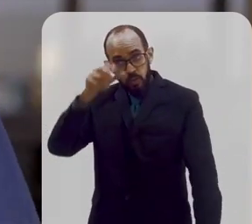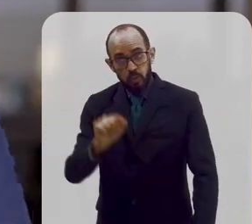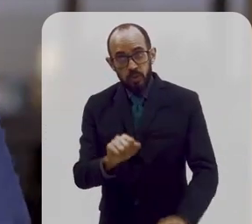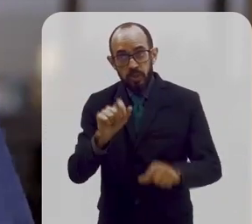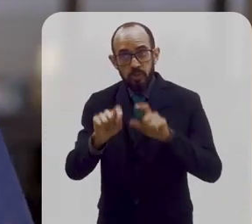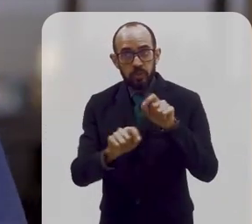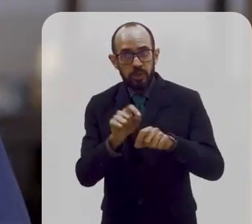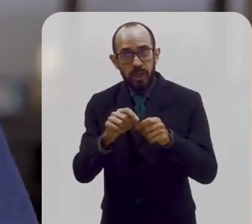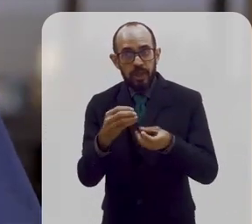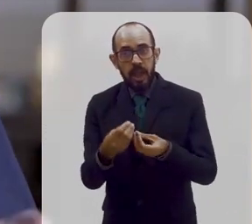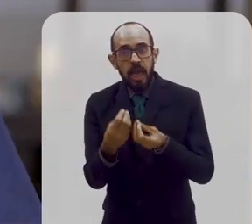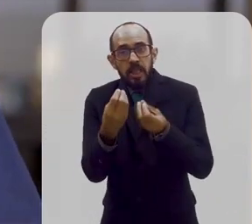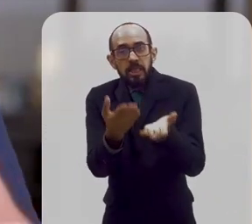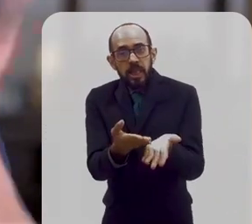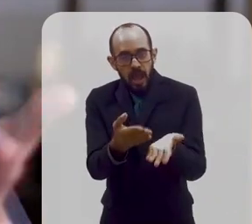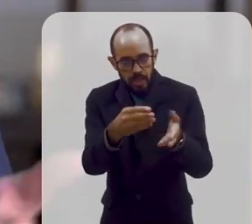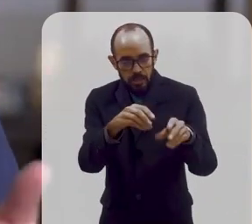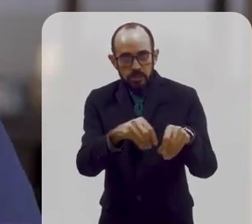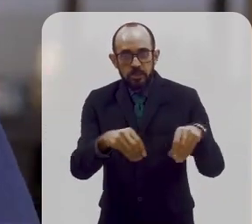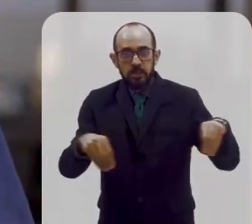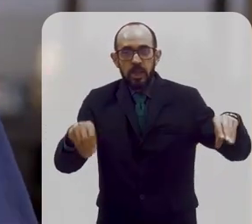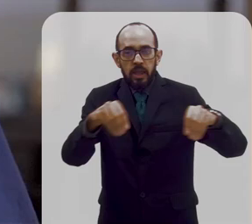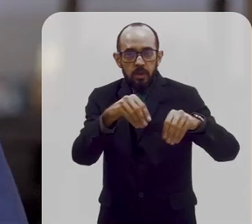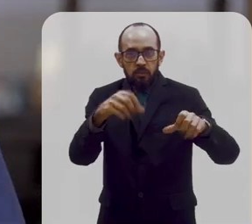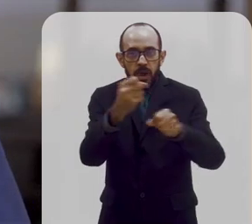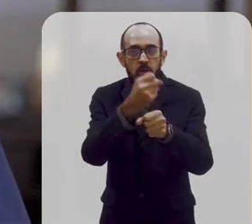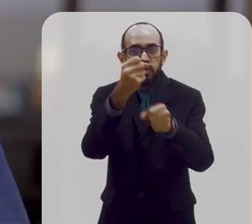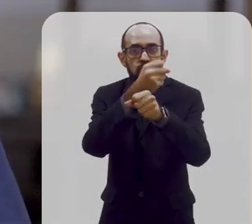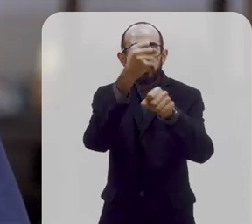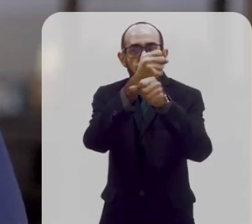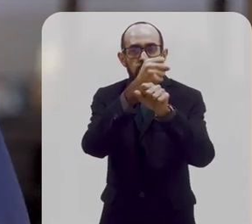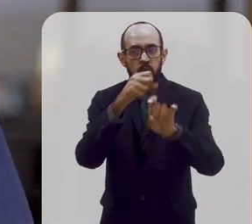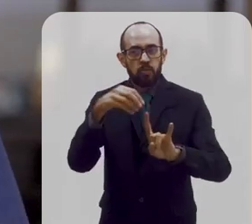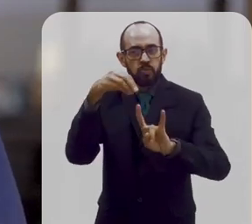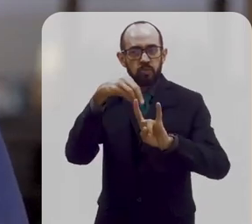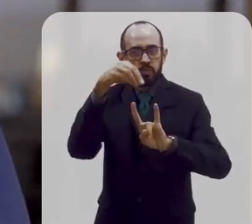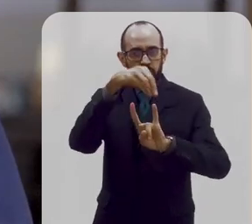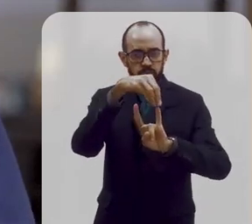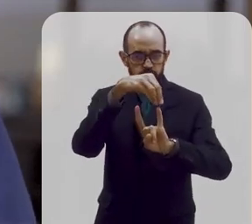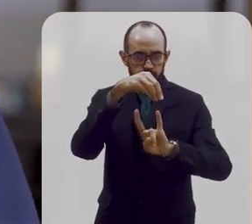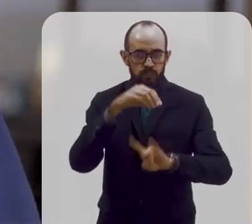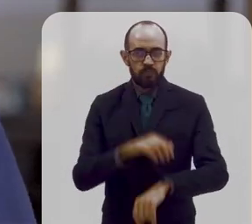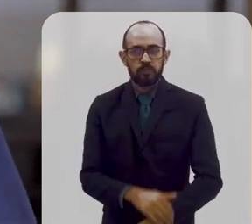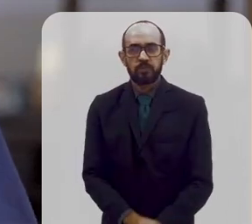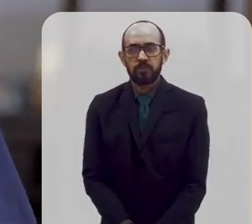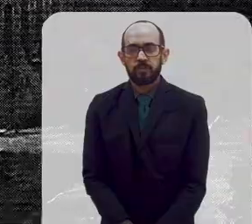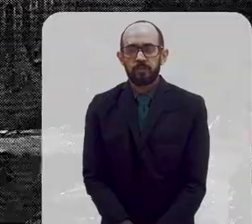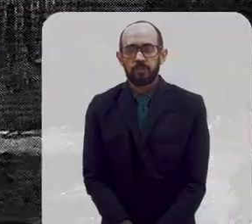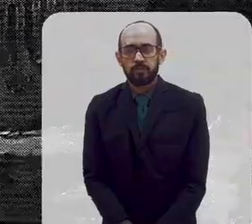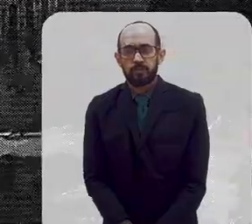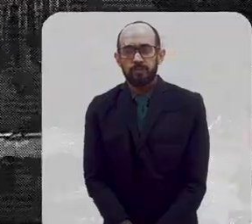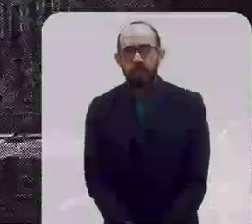prefeitura, justamente, vai dar esse terreno para a construção do Instituto Oswaldo Cruz.